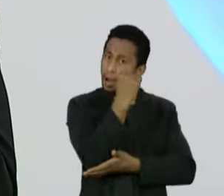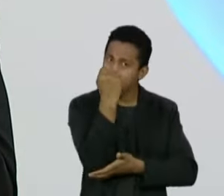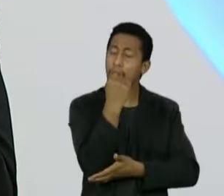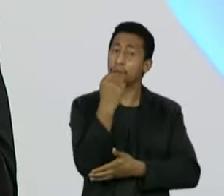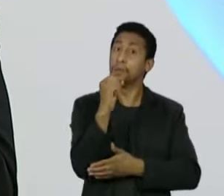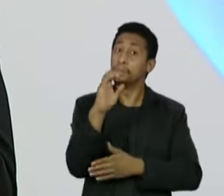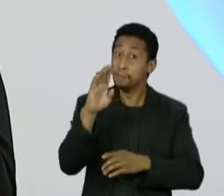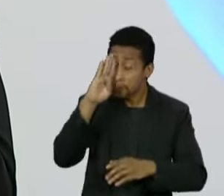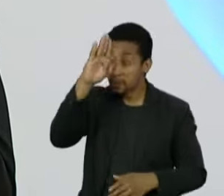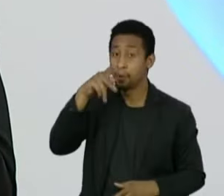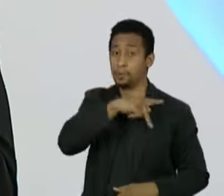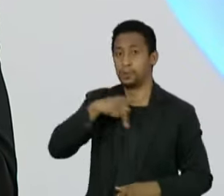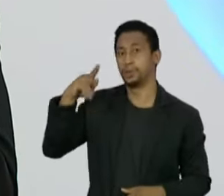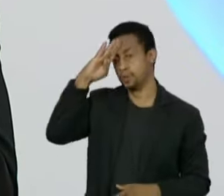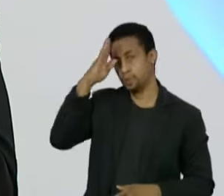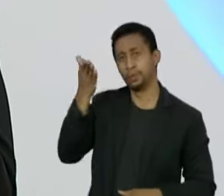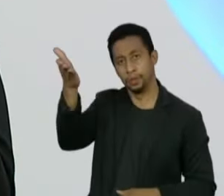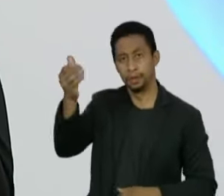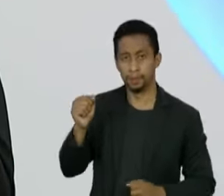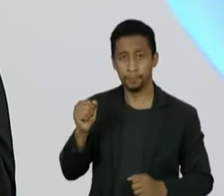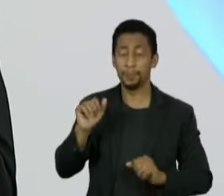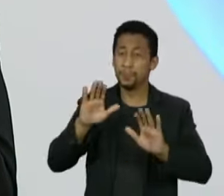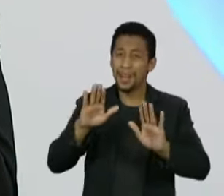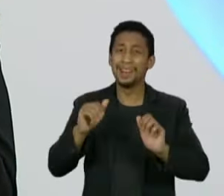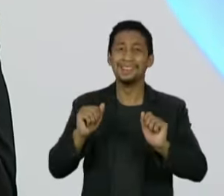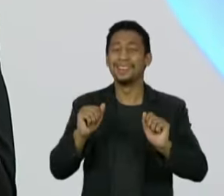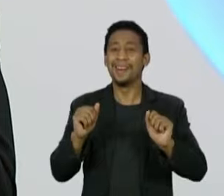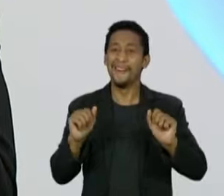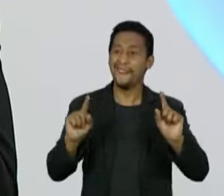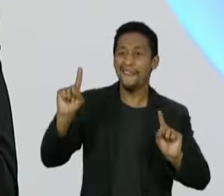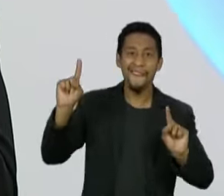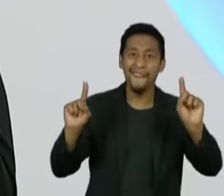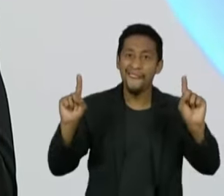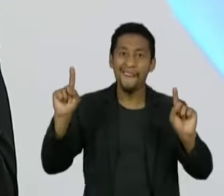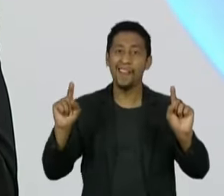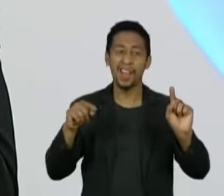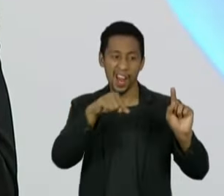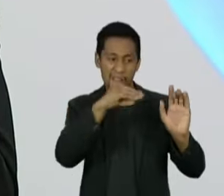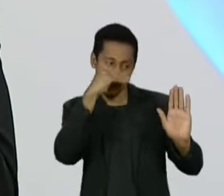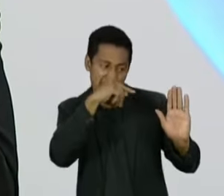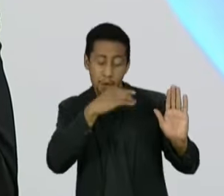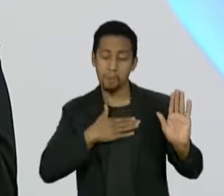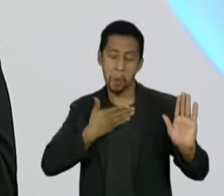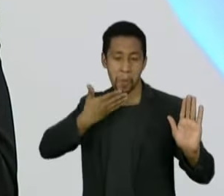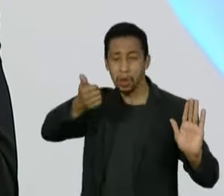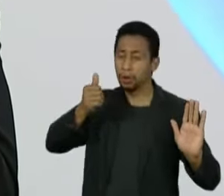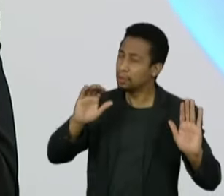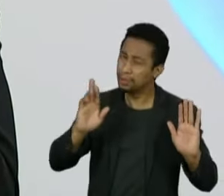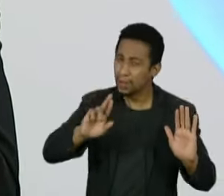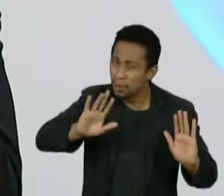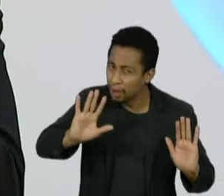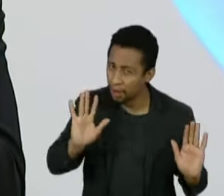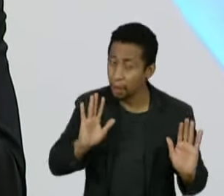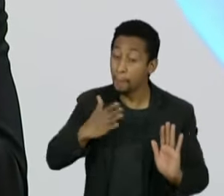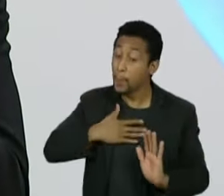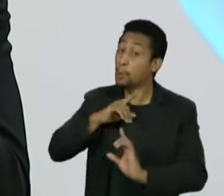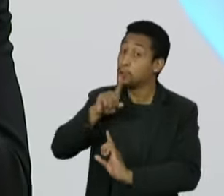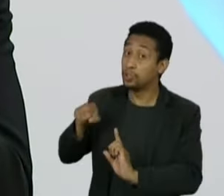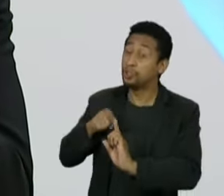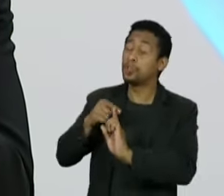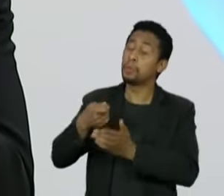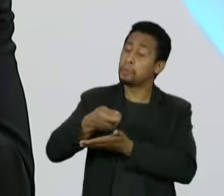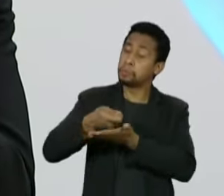desperdiçar energia com tipificações ou com enquadramentos muito frágeis. Esse é o meu objetivo. É um relatório